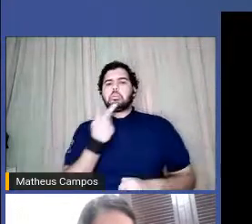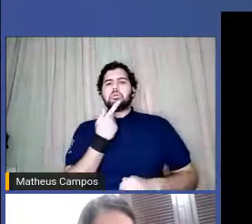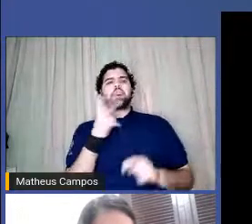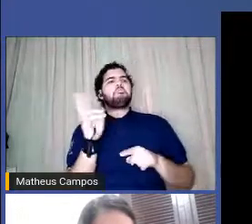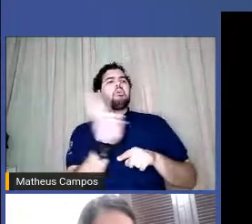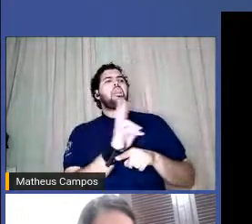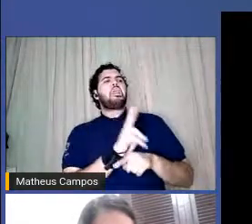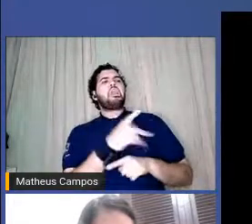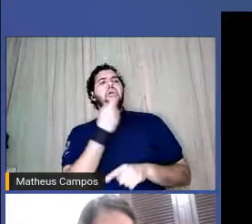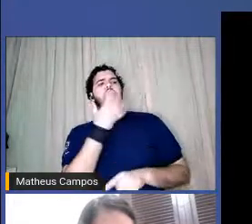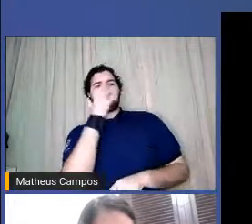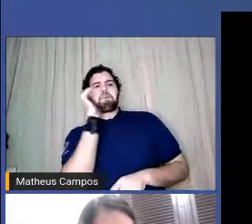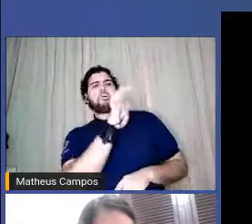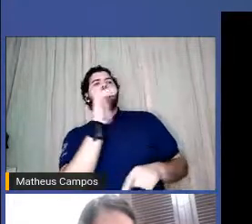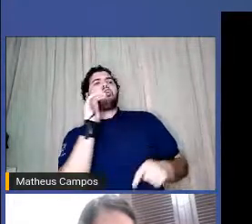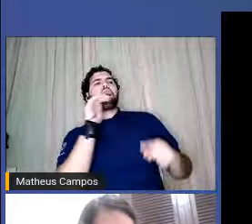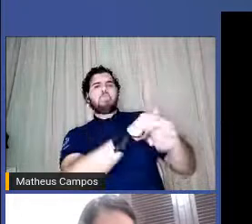pessoa?